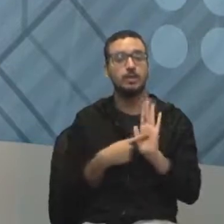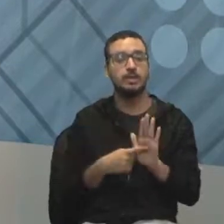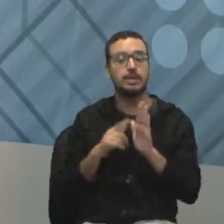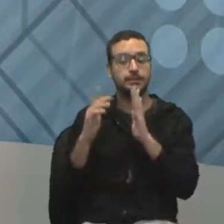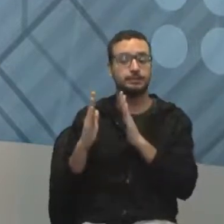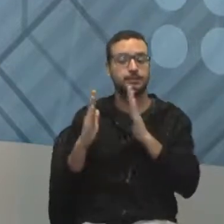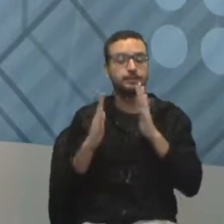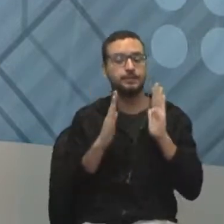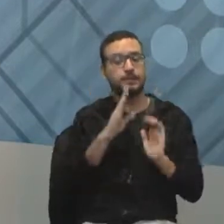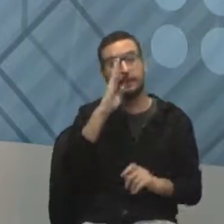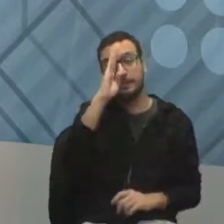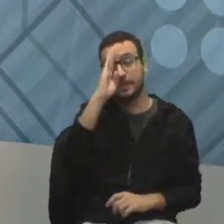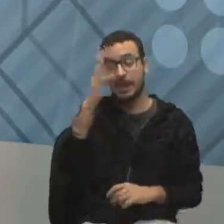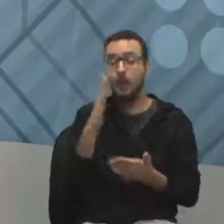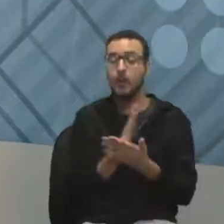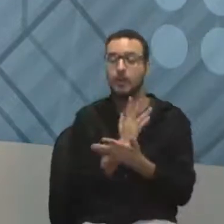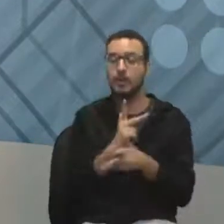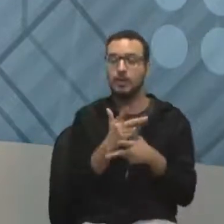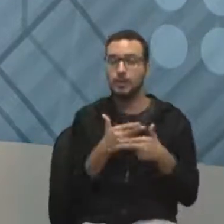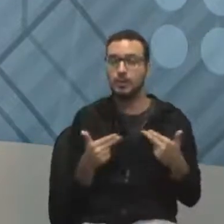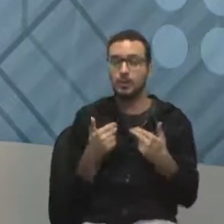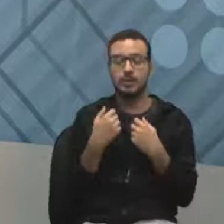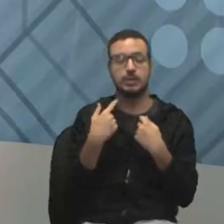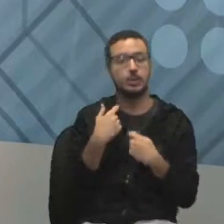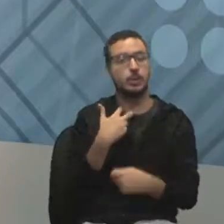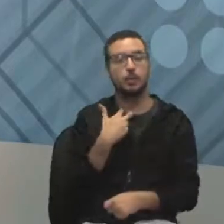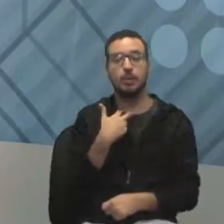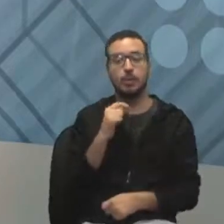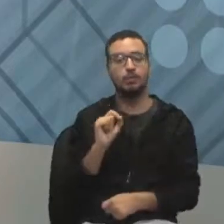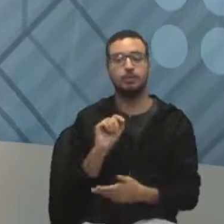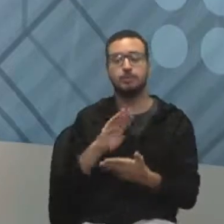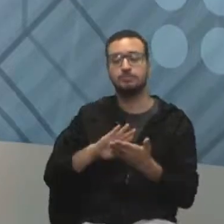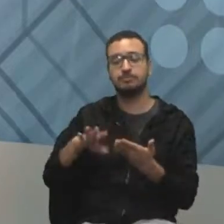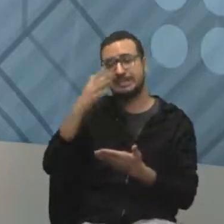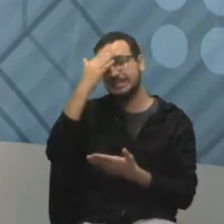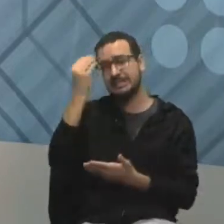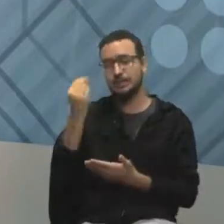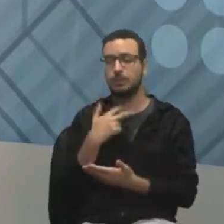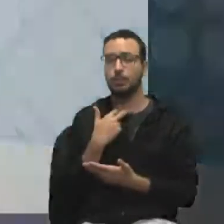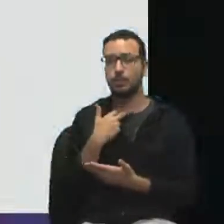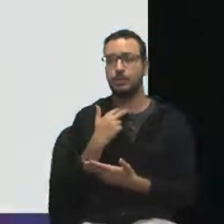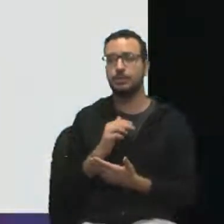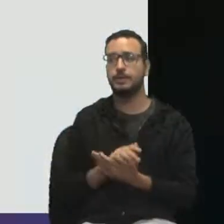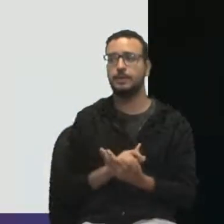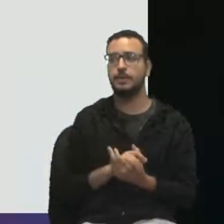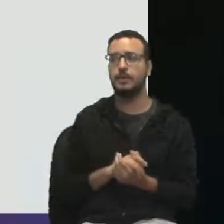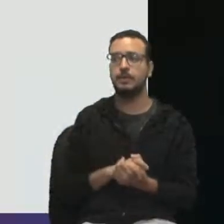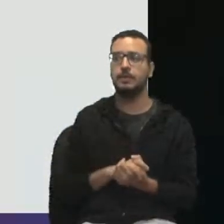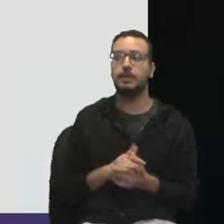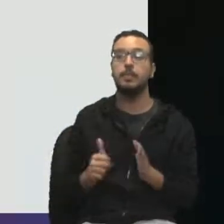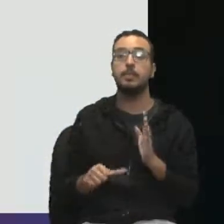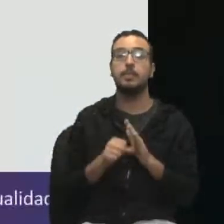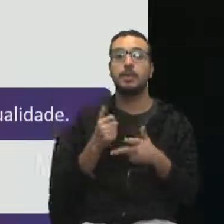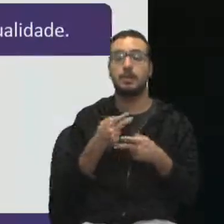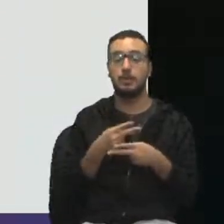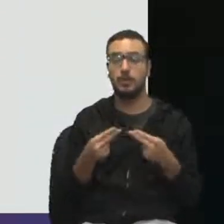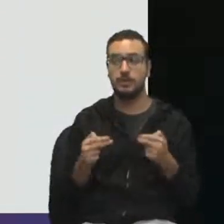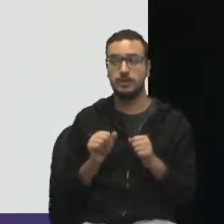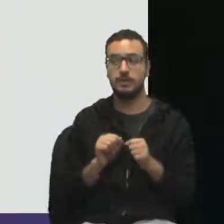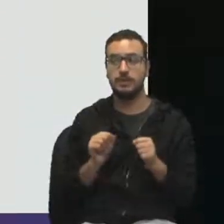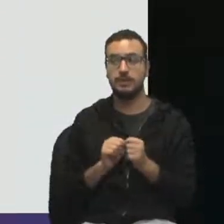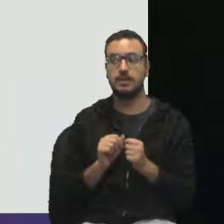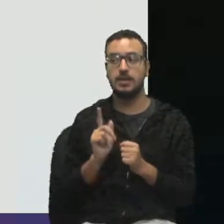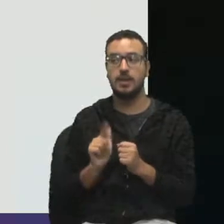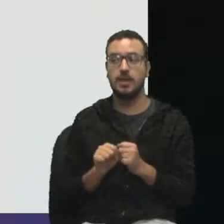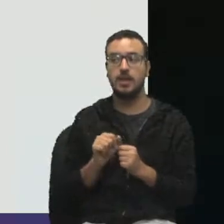algumas etapas que não podem ficar de fora de jeito nenhum de um plano aí de qualidade. Vamos dar uma olhada? Então, a primeira coisa que você vai fazer